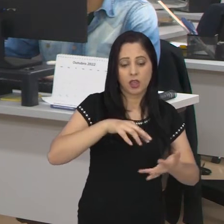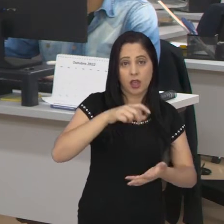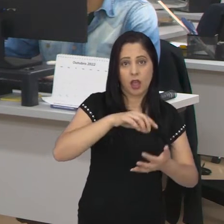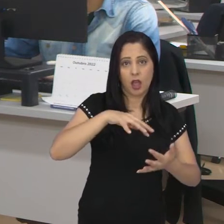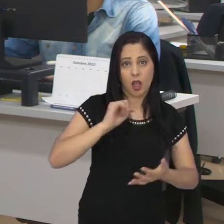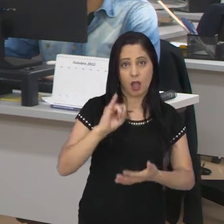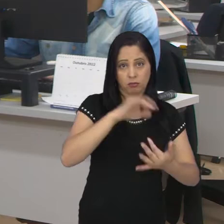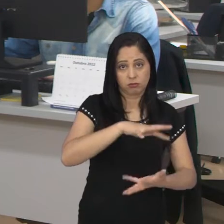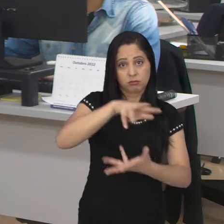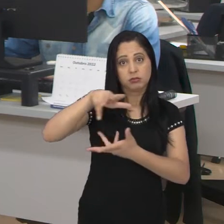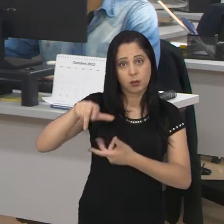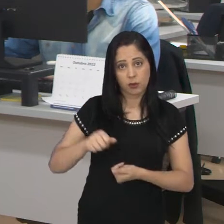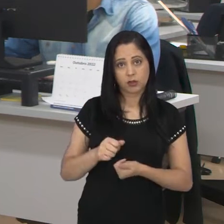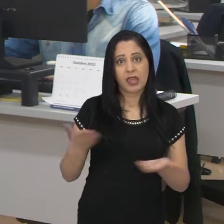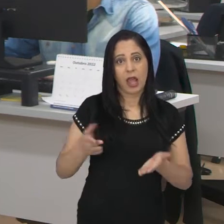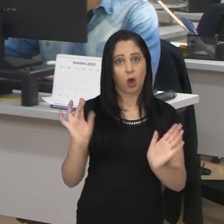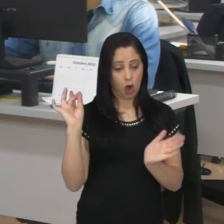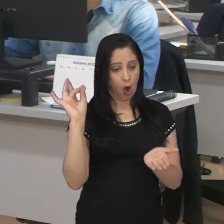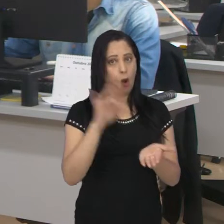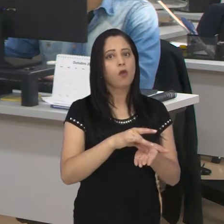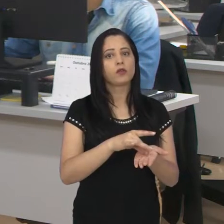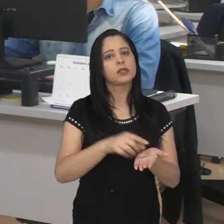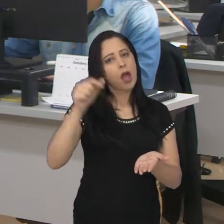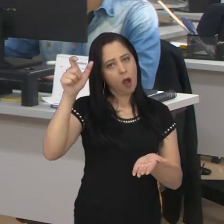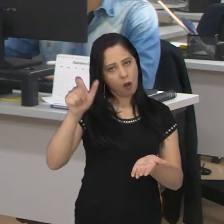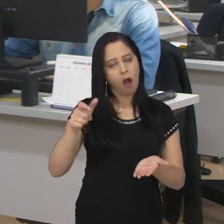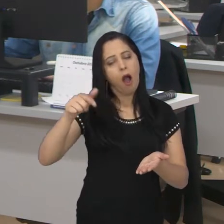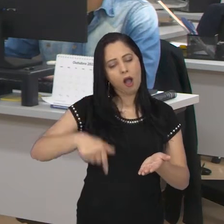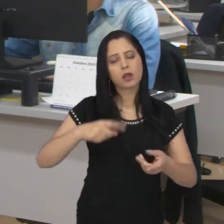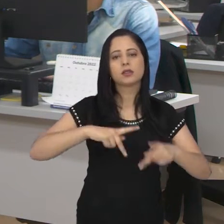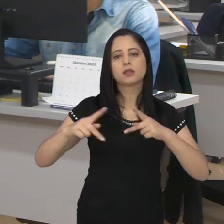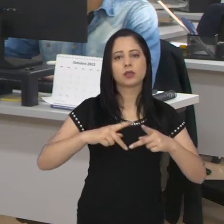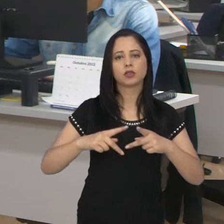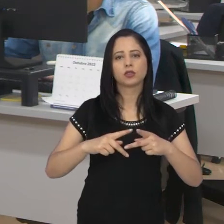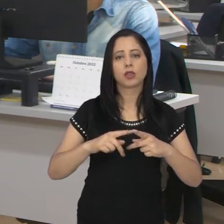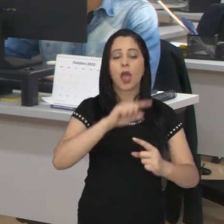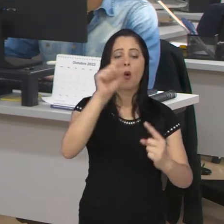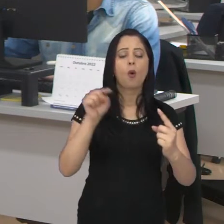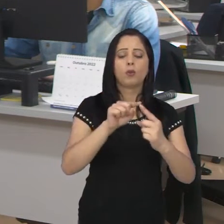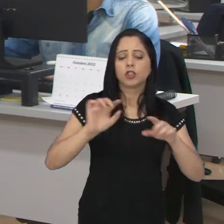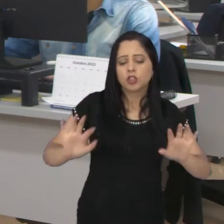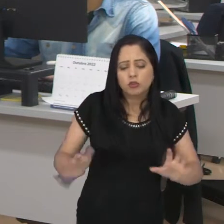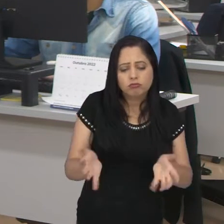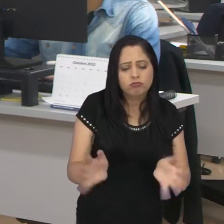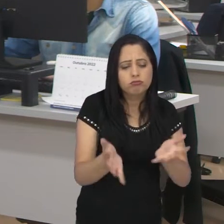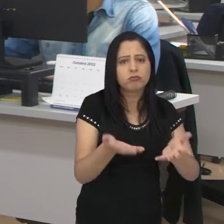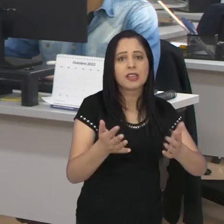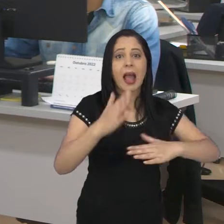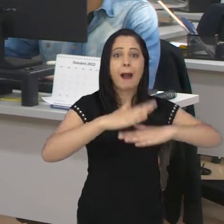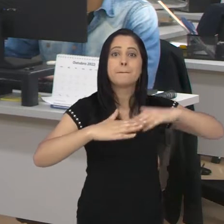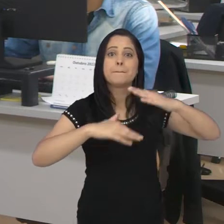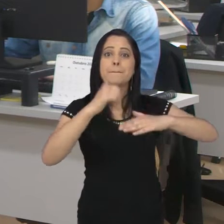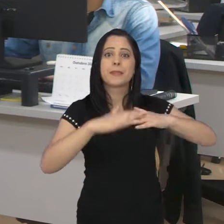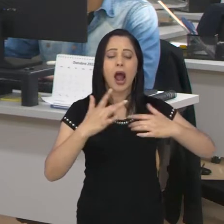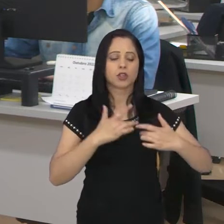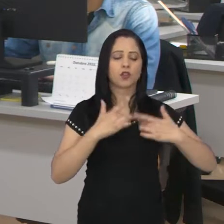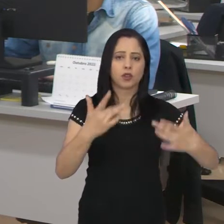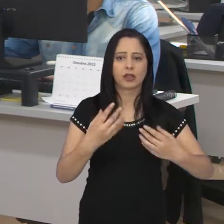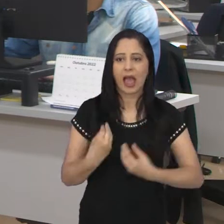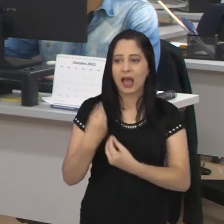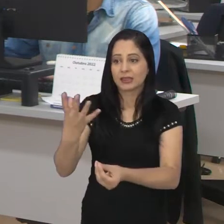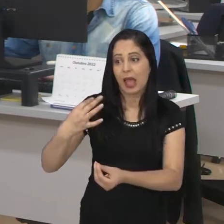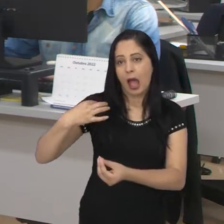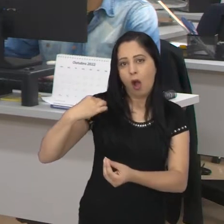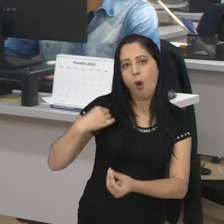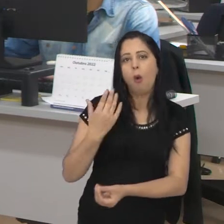que se tornou um evento oficial de São José e que busca estimular na população a prática de atividades voluntárias, a doação de alimentos,